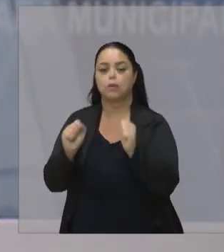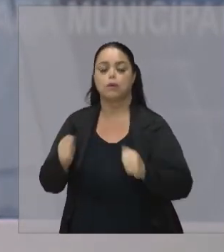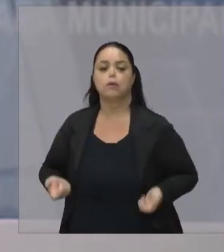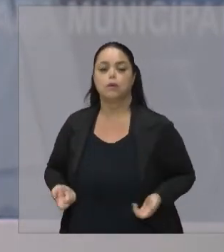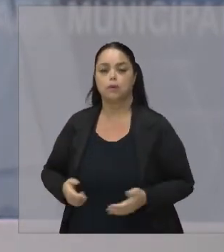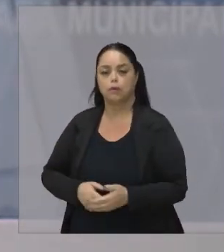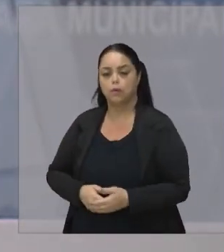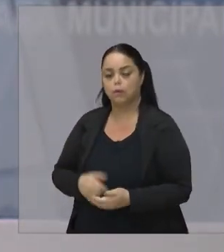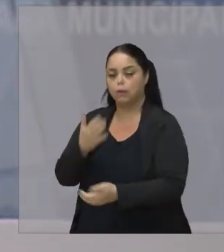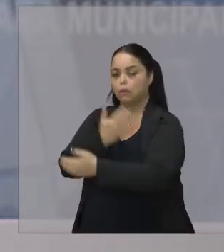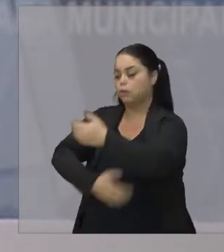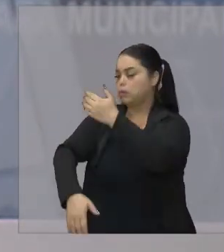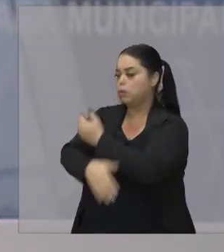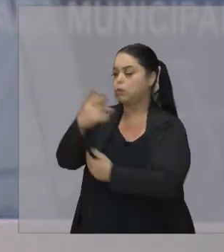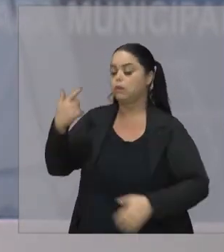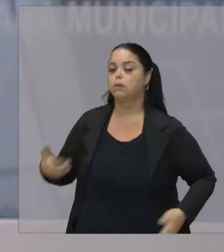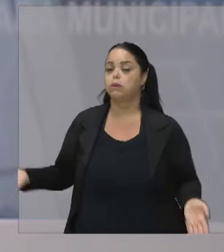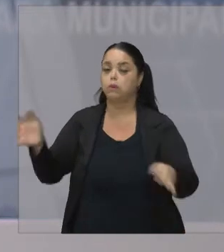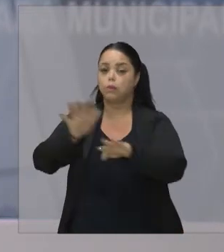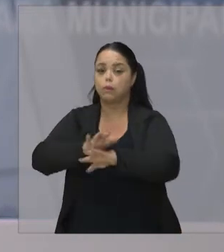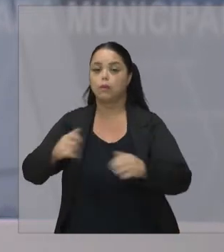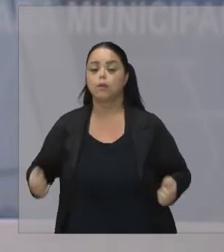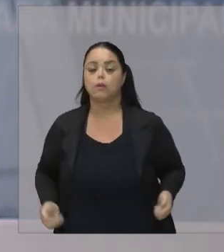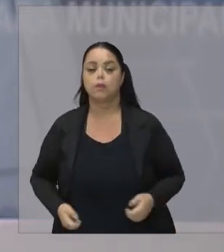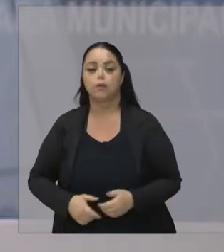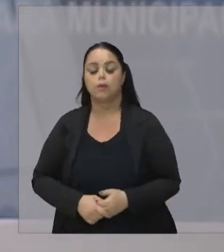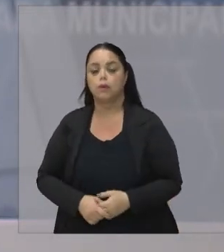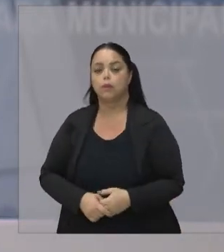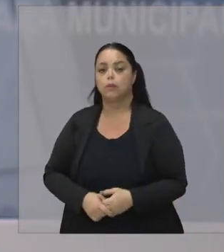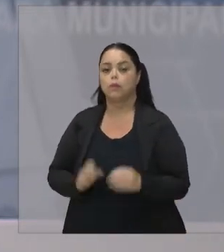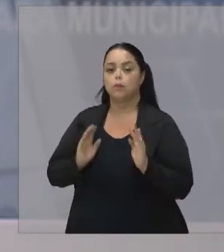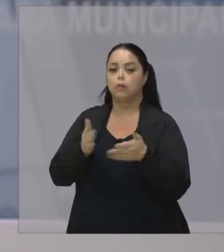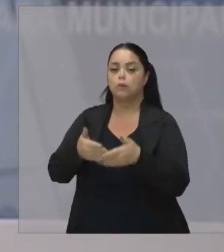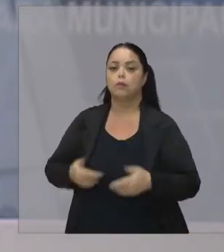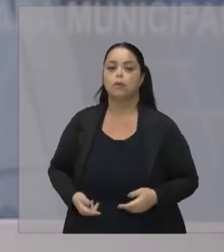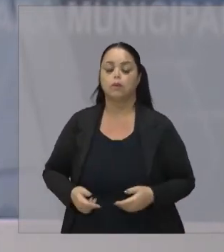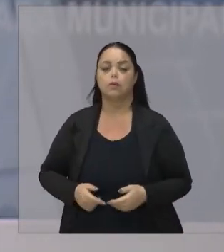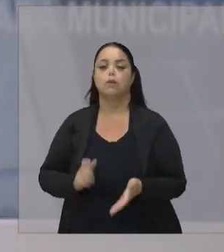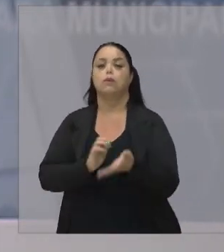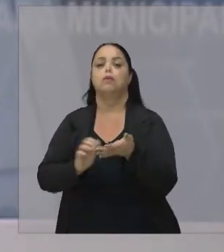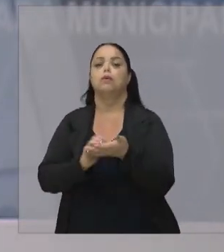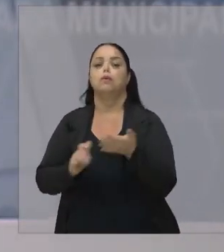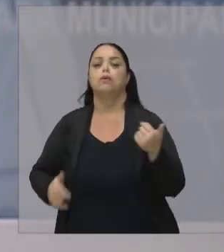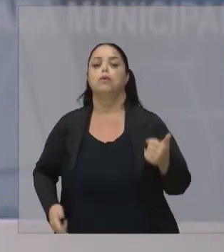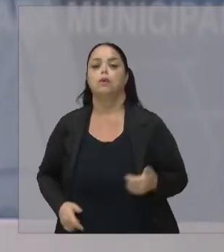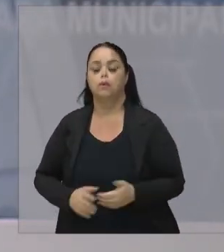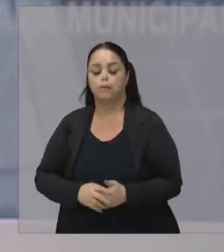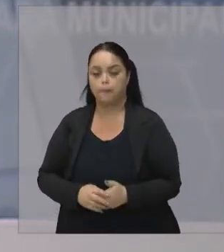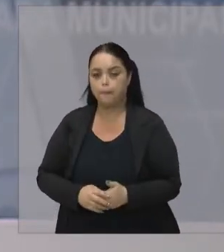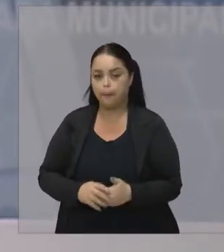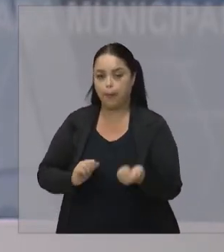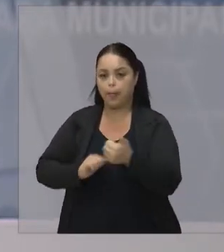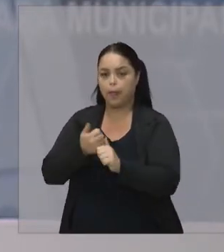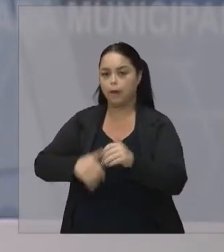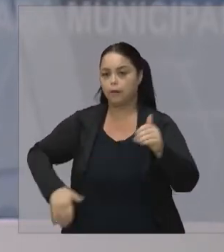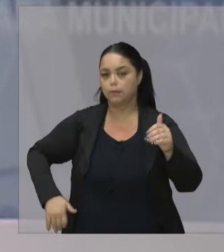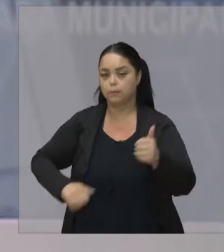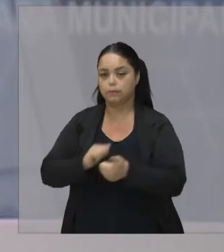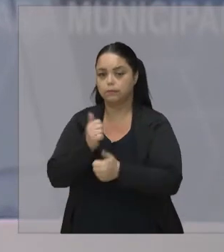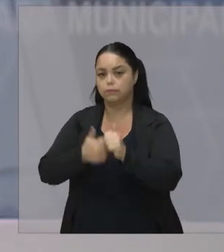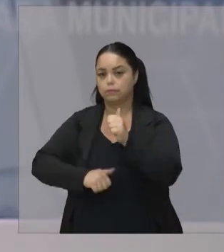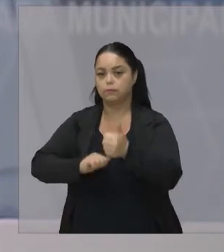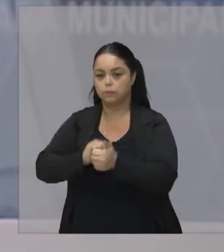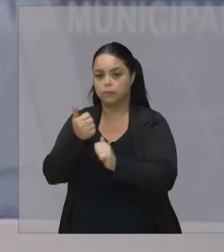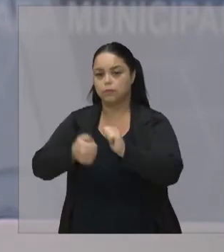Ao para-desporto Um reconhecimento Uma área específica Dentro da Secretaria de Esporte Para atender O para